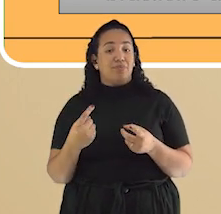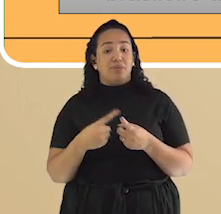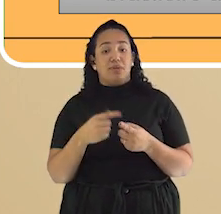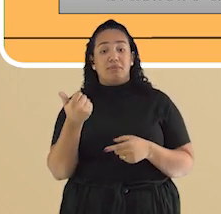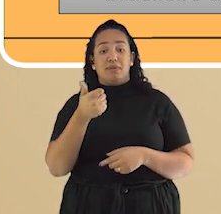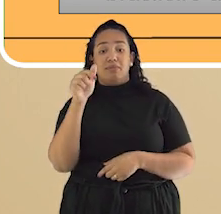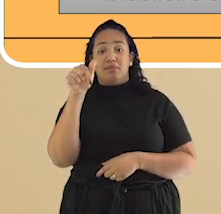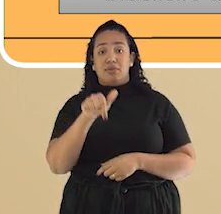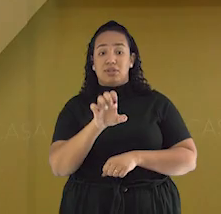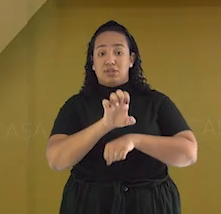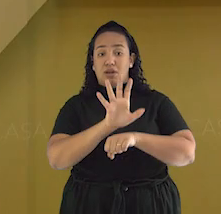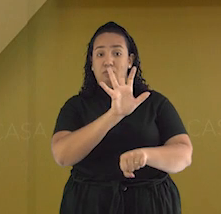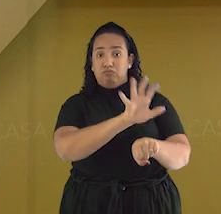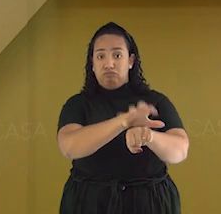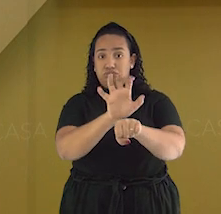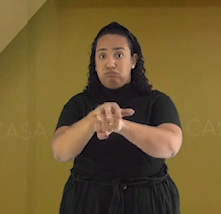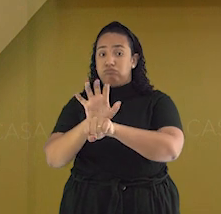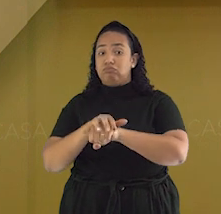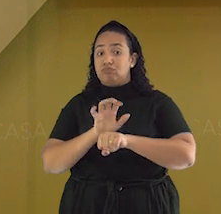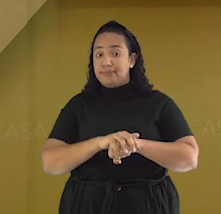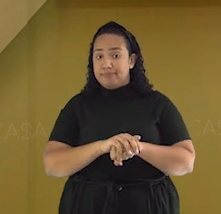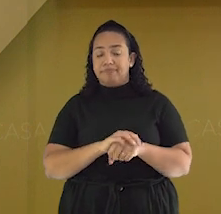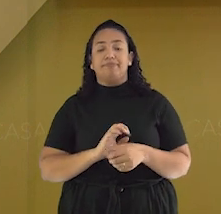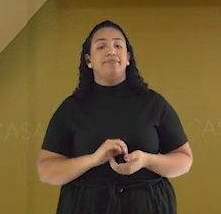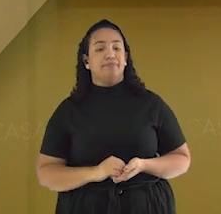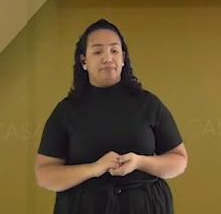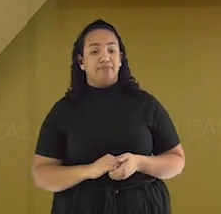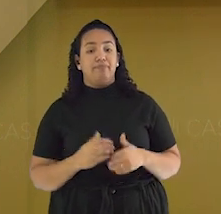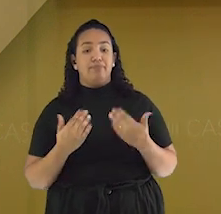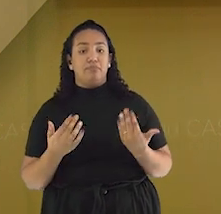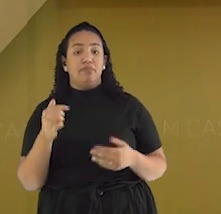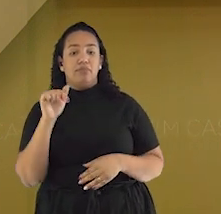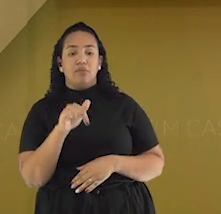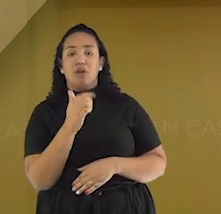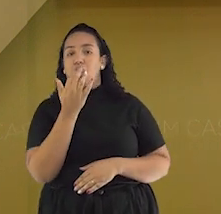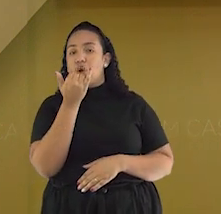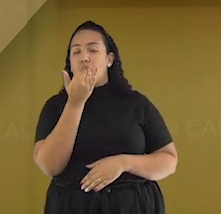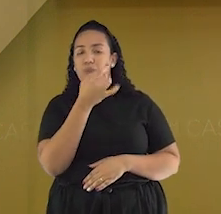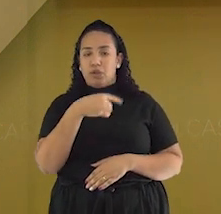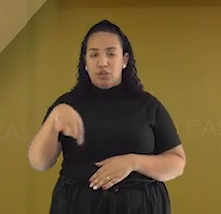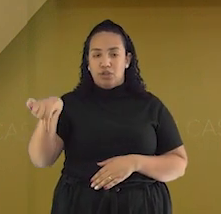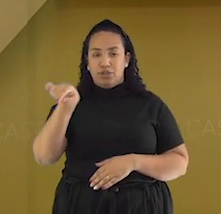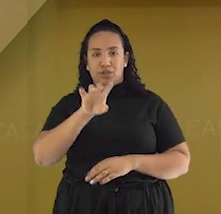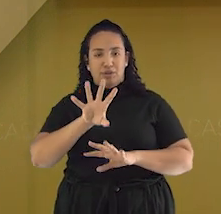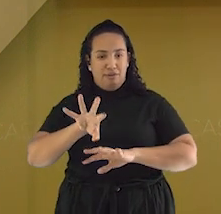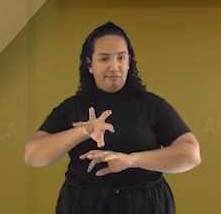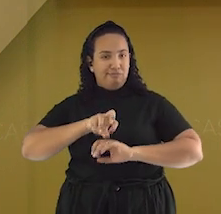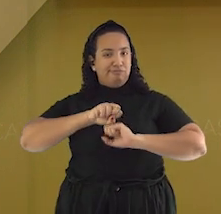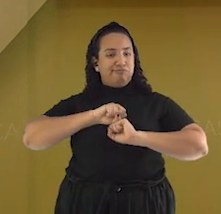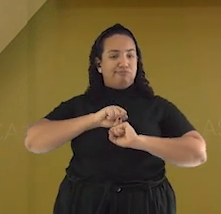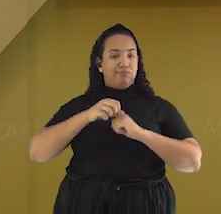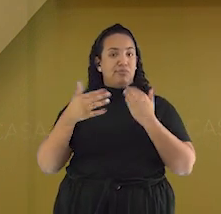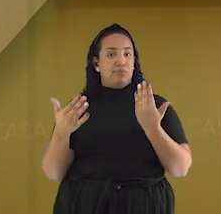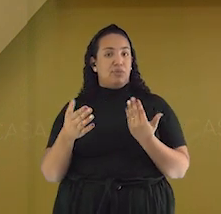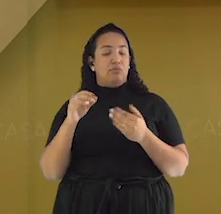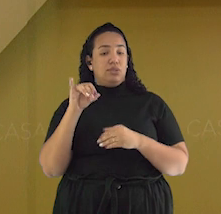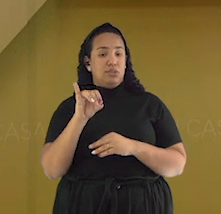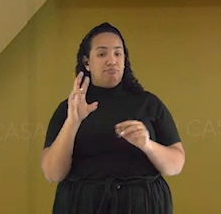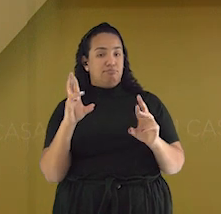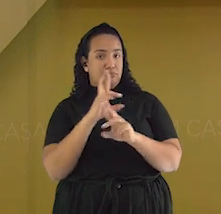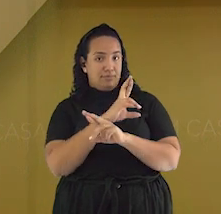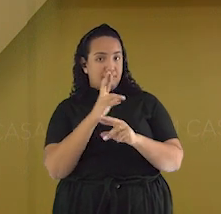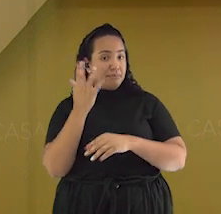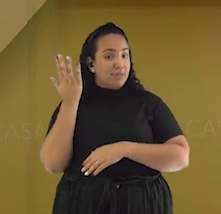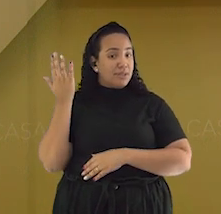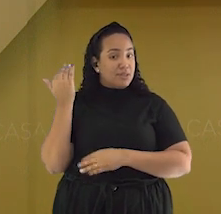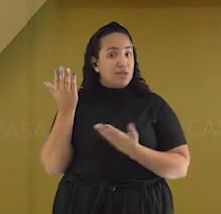ser colonizado. Essa riqueza gastronômica, que herdamos, apesar de encarada com rejeição no passado, né? Hoje